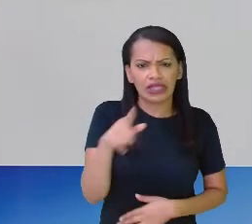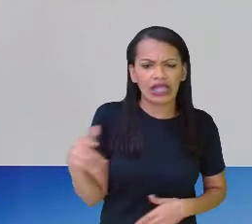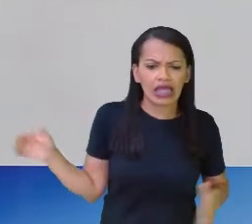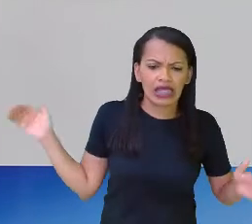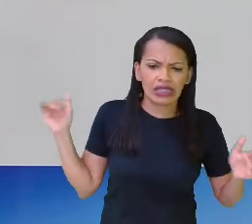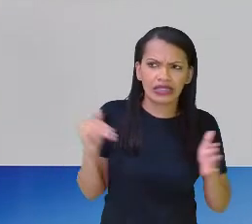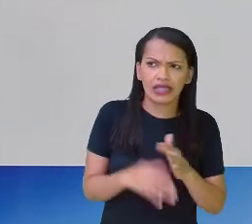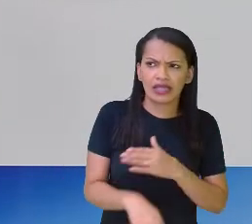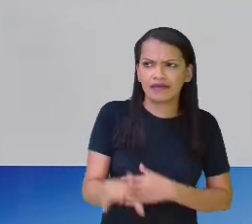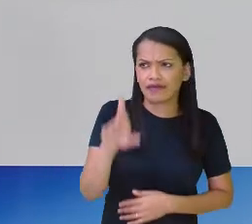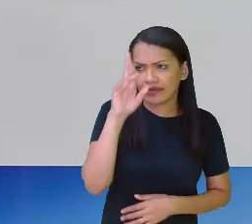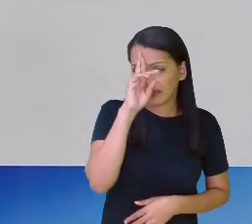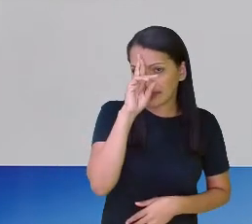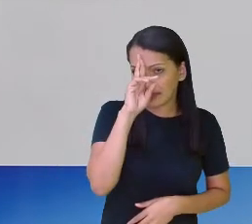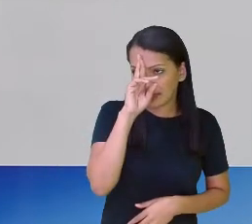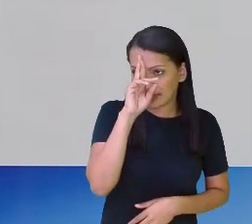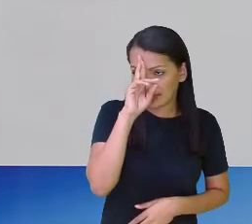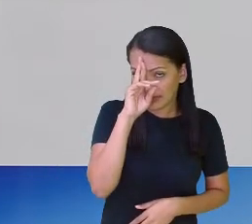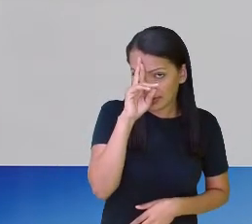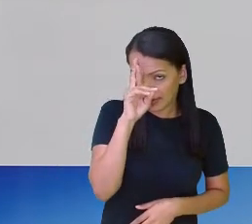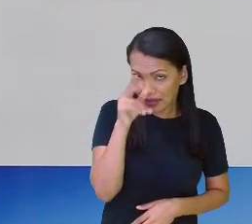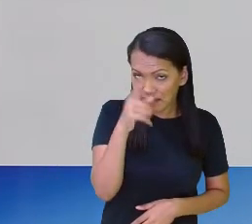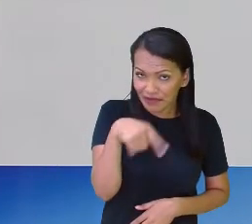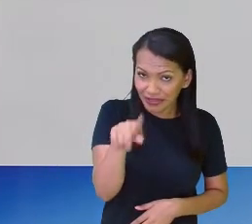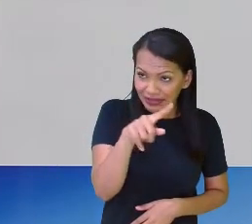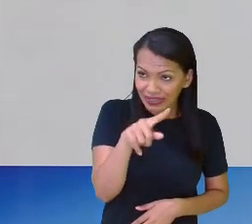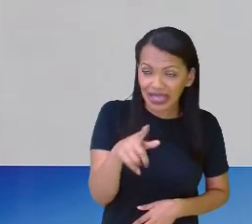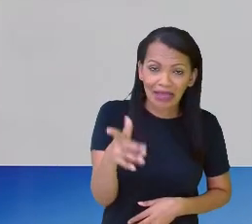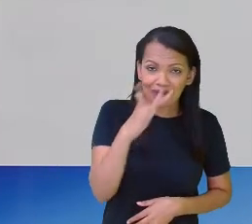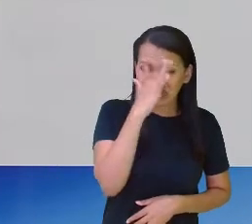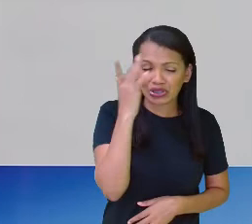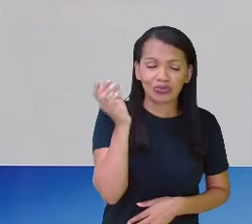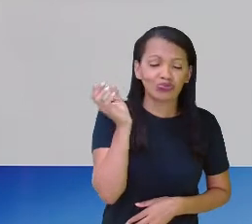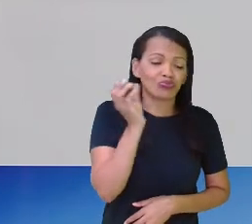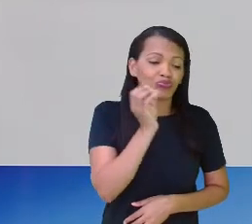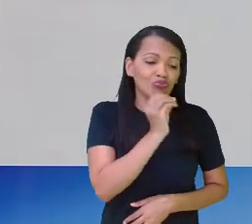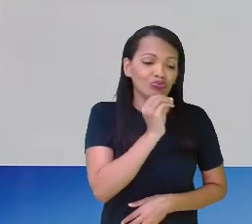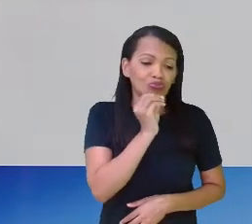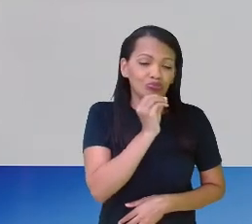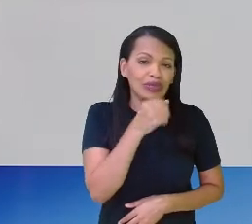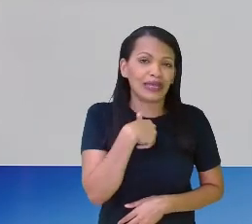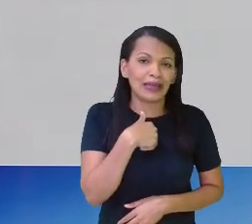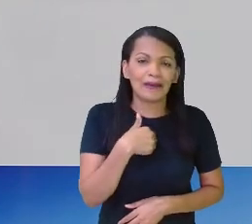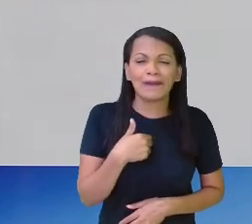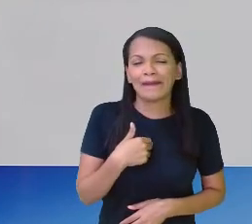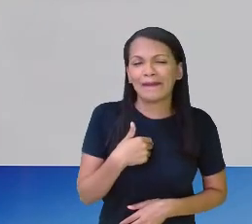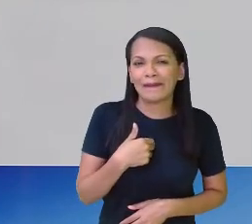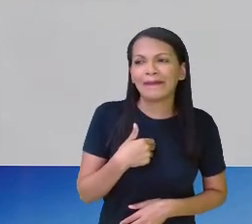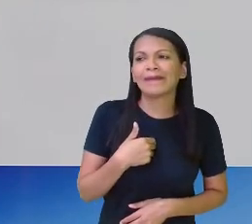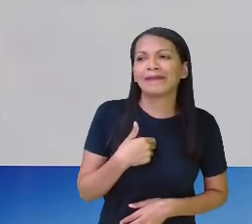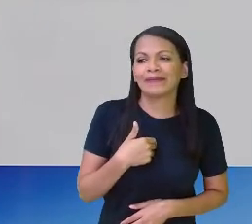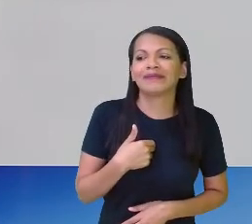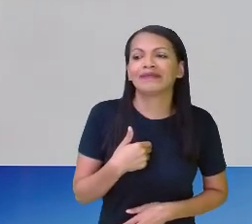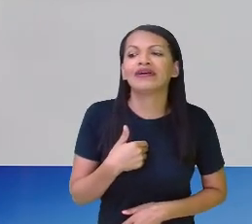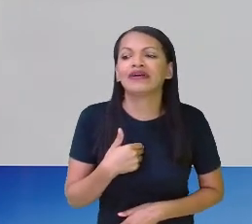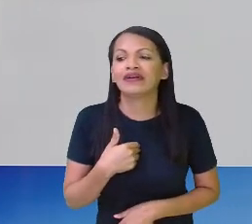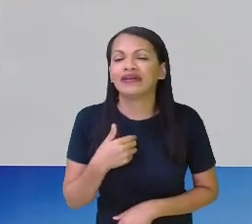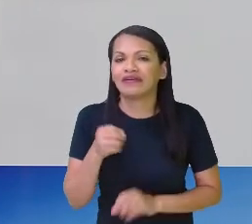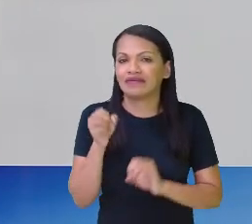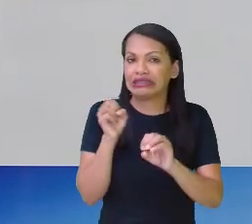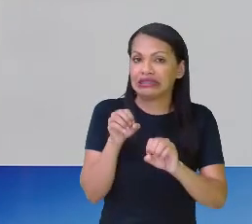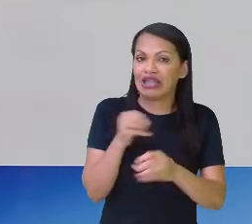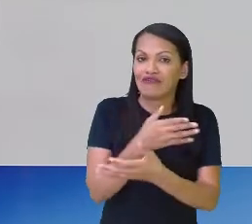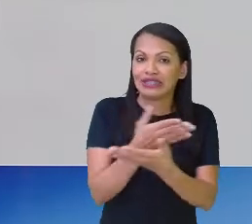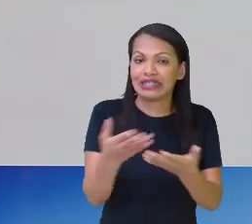-dia, só falando nisso. Até o meio-dia. Ninguém disse nada. Eu vou ficar aqui, vou pagar de doida e vou dar